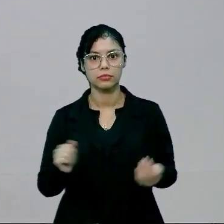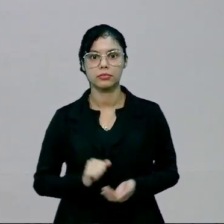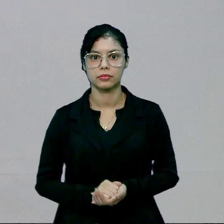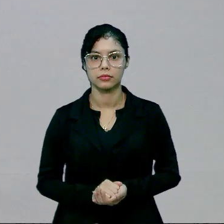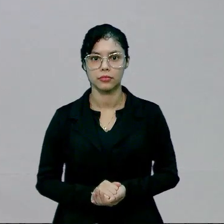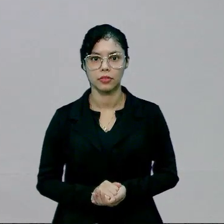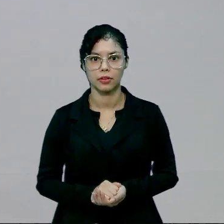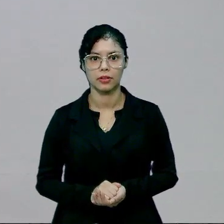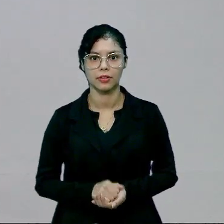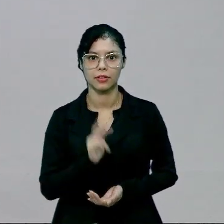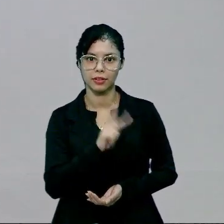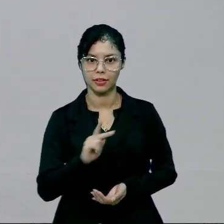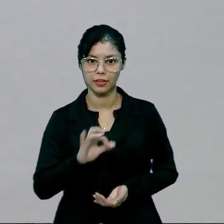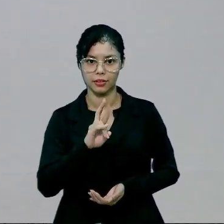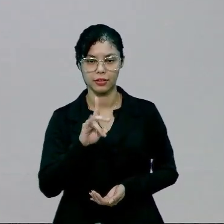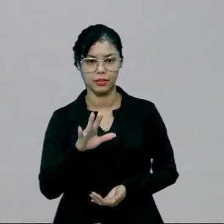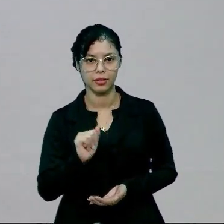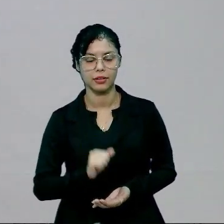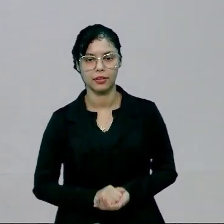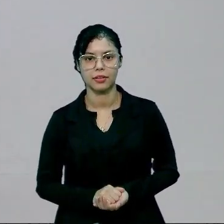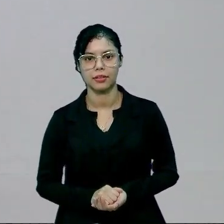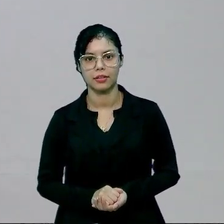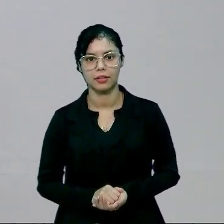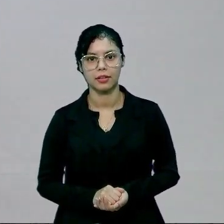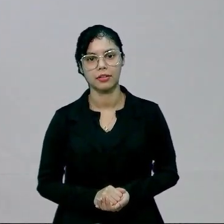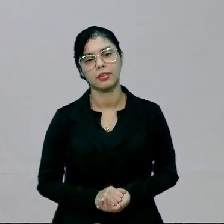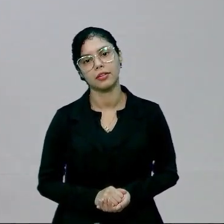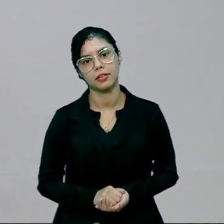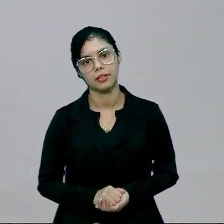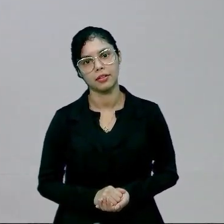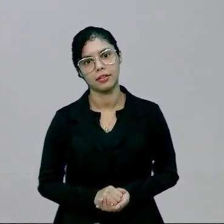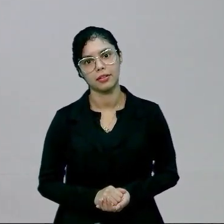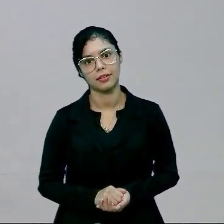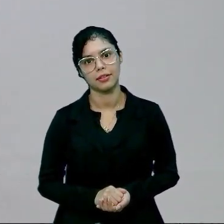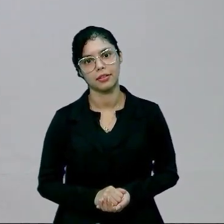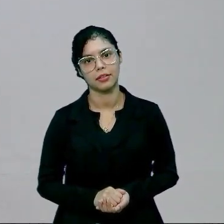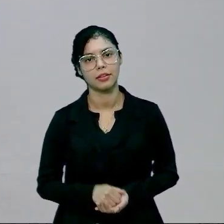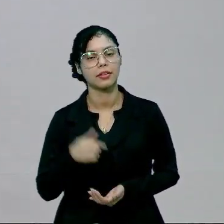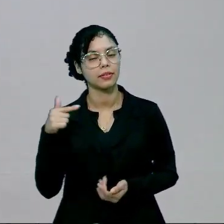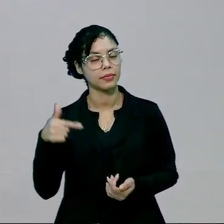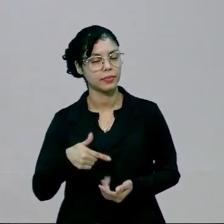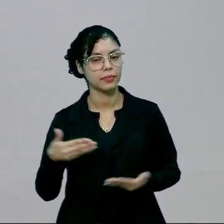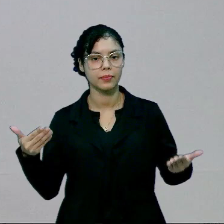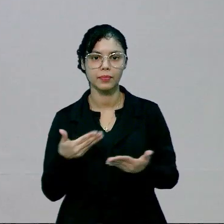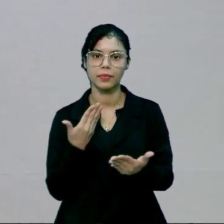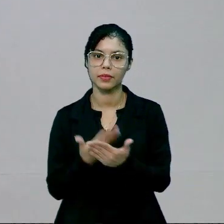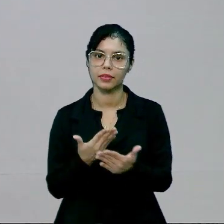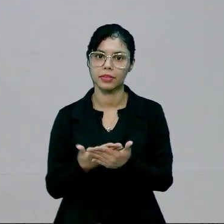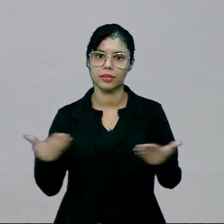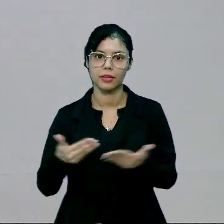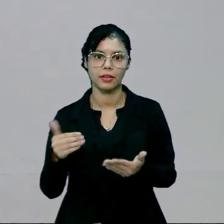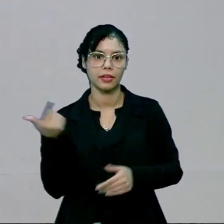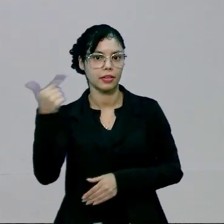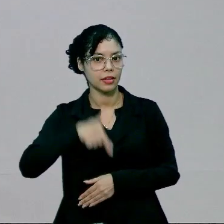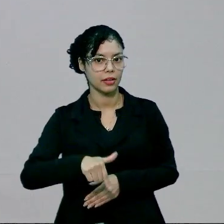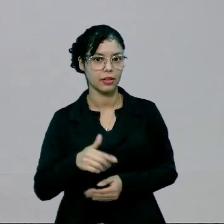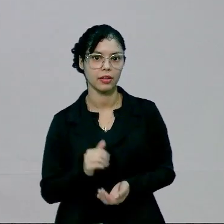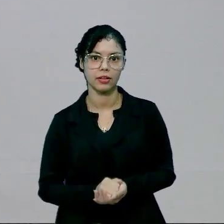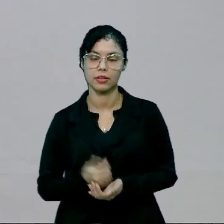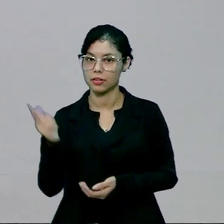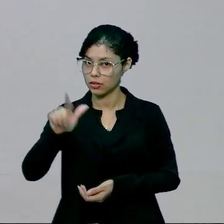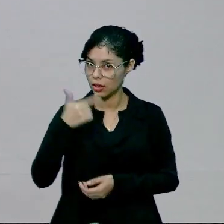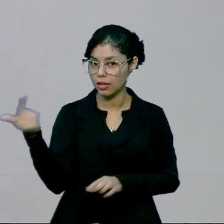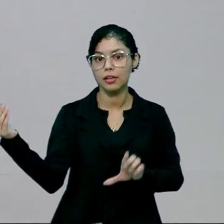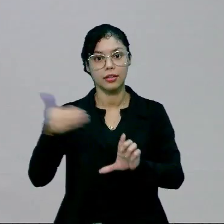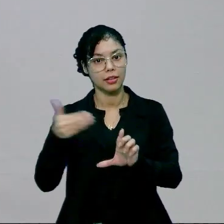Pessoal, eu sou o professor Carlos, tá? E essa foi a nossa aula de hoje. Para rever essa aula